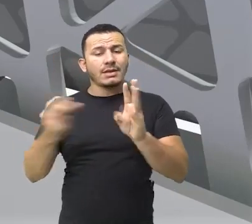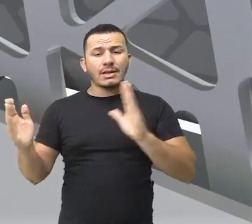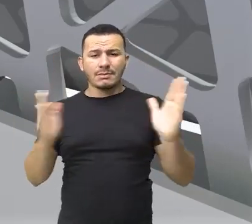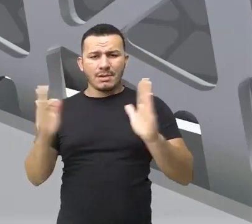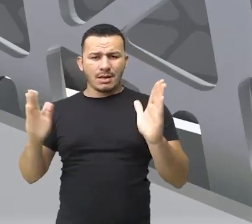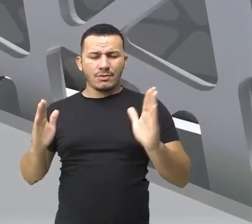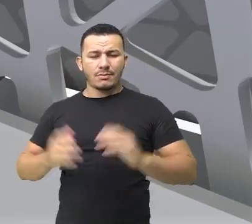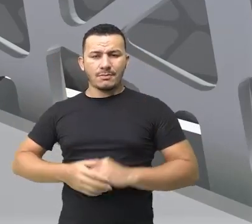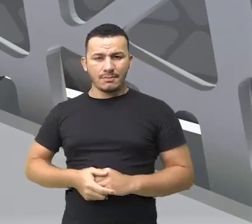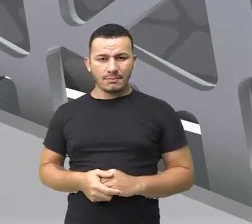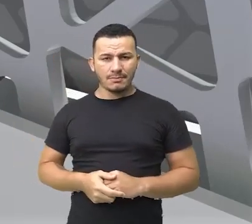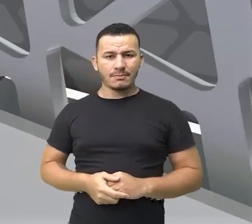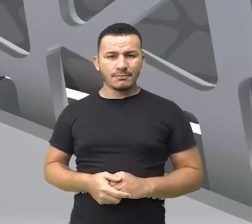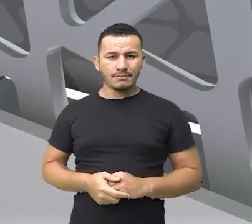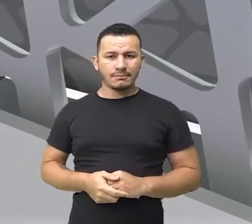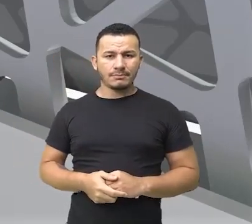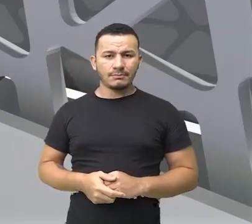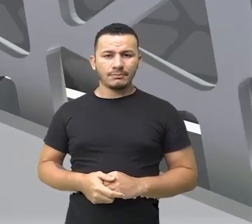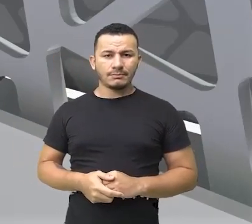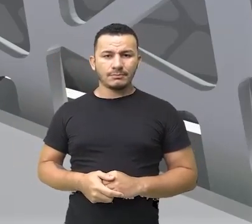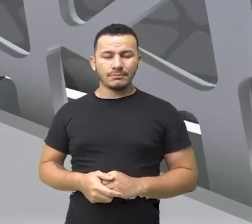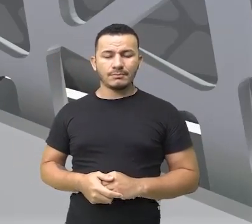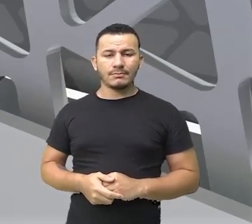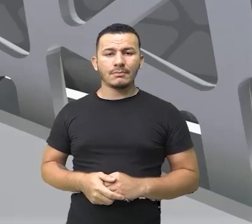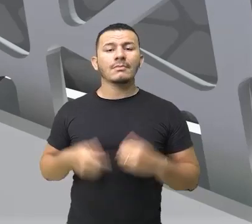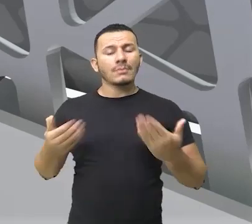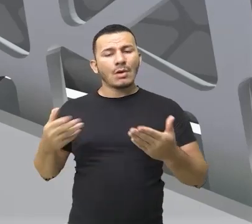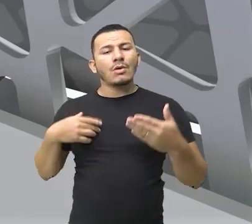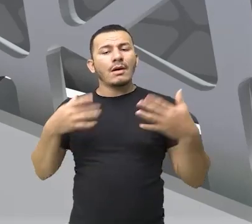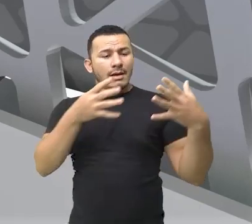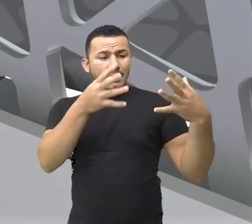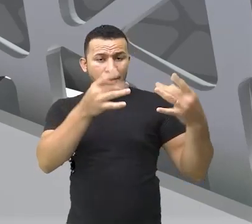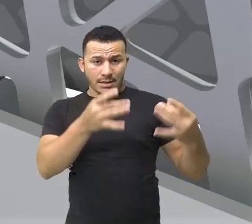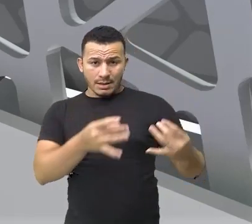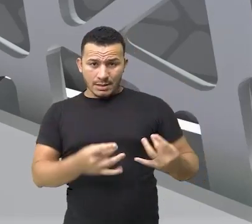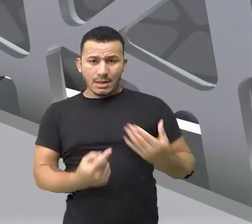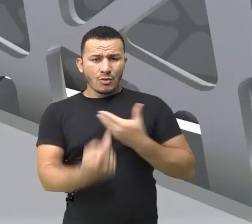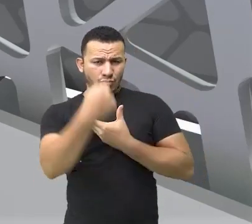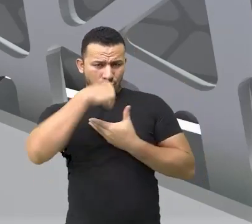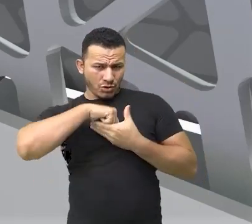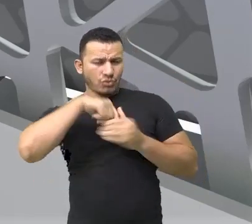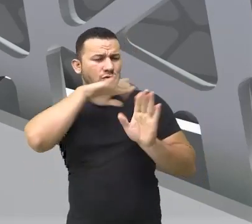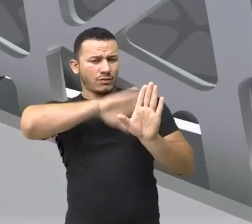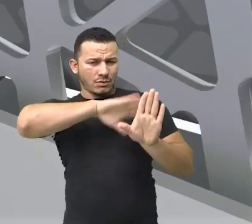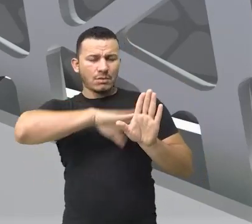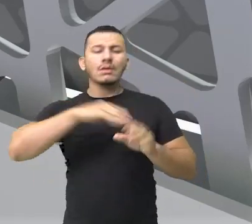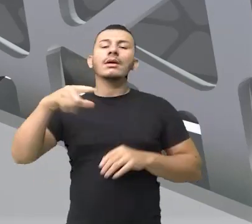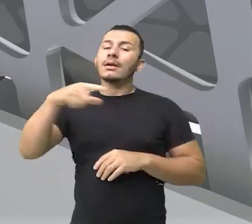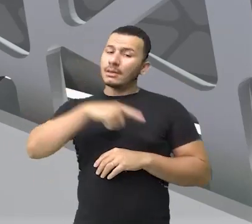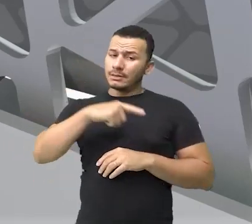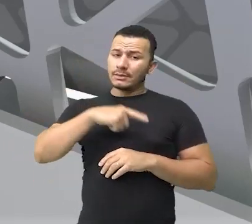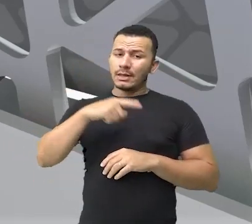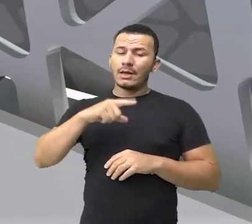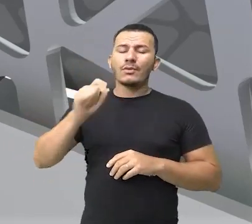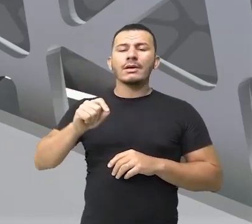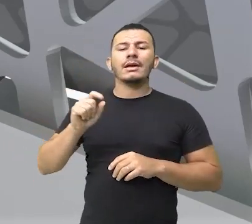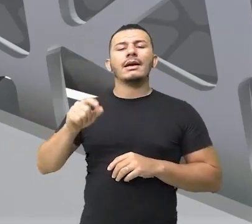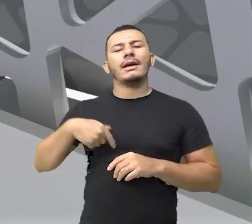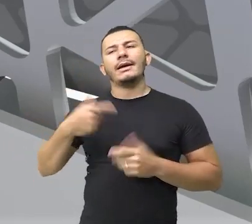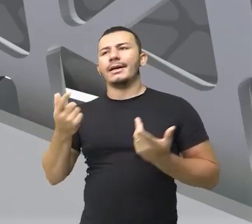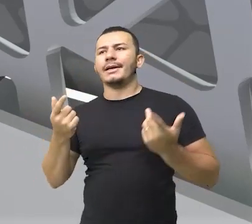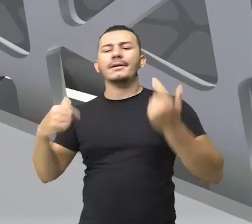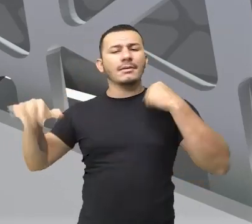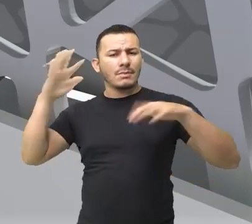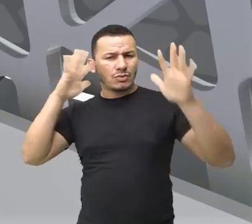sociedade, certo? Então, perceba que a descrição subjetiva, ela a todo momento é em volta de